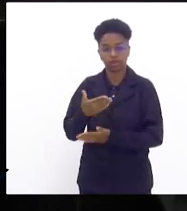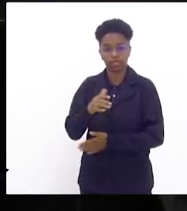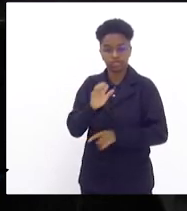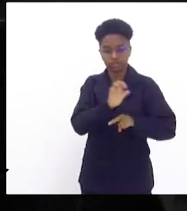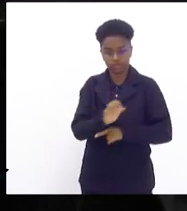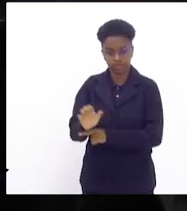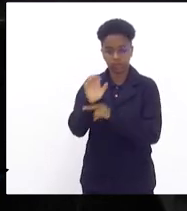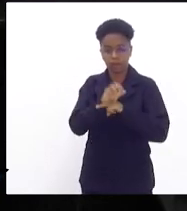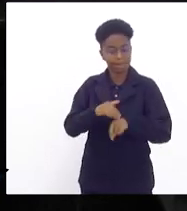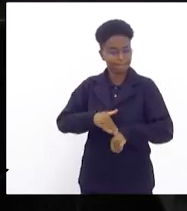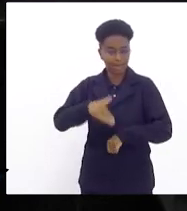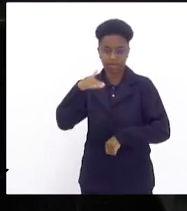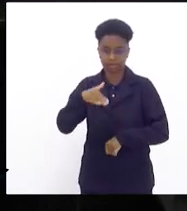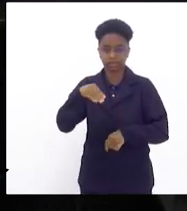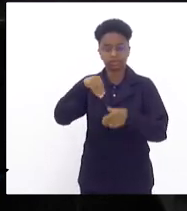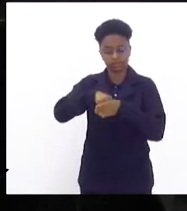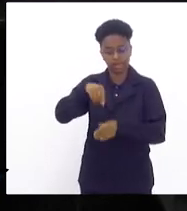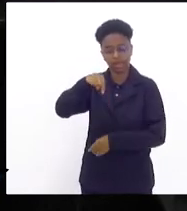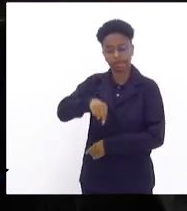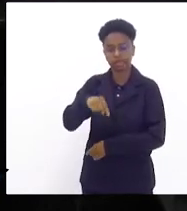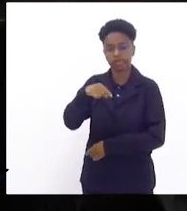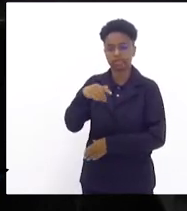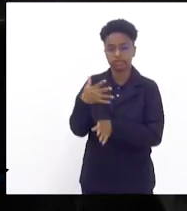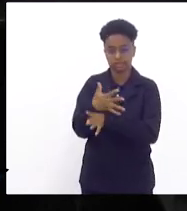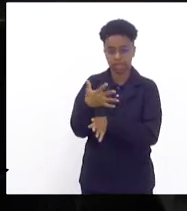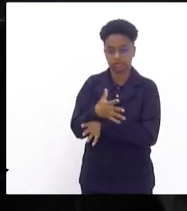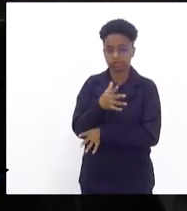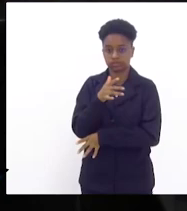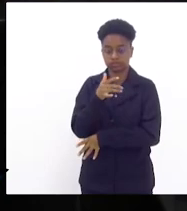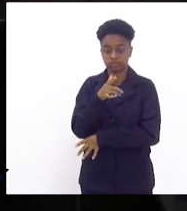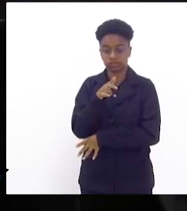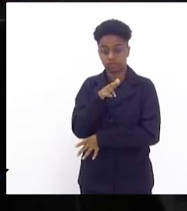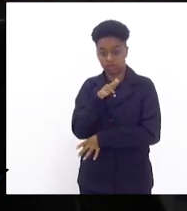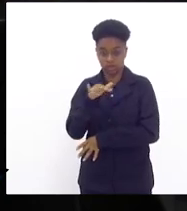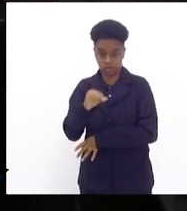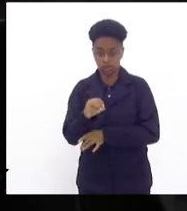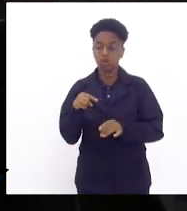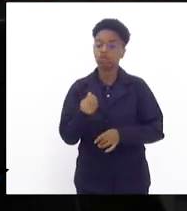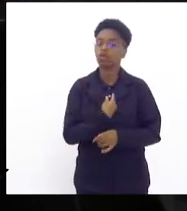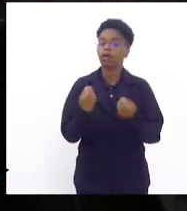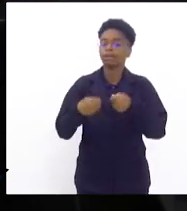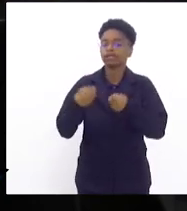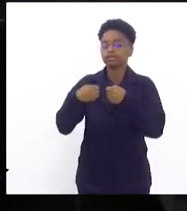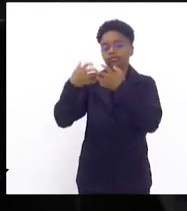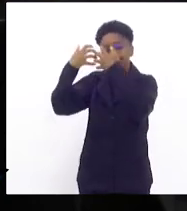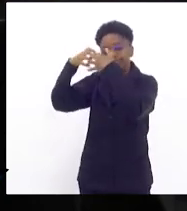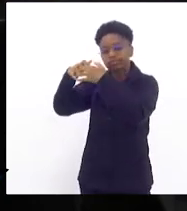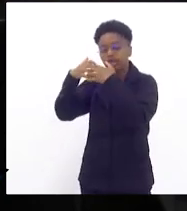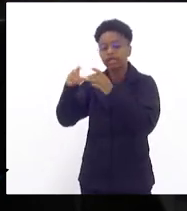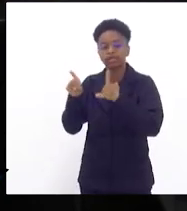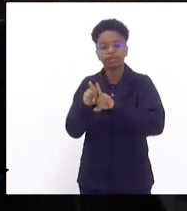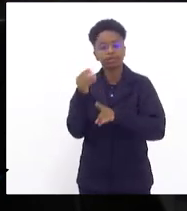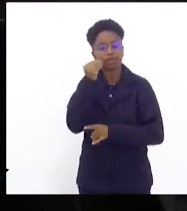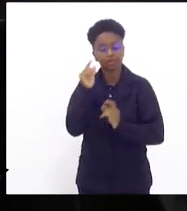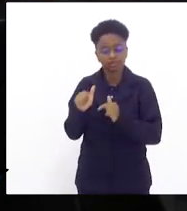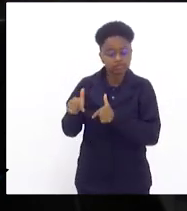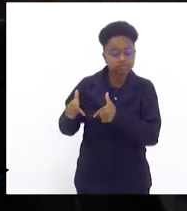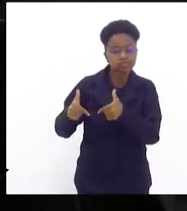nos municípios do estado do Rio de Janeiro. A gente precisa fazer uma reflexão e buscar ações